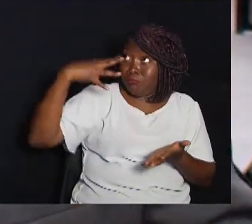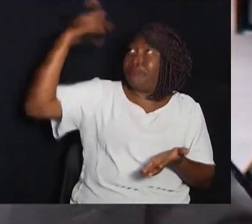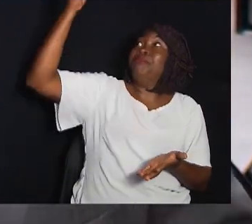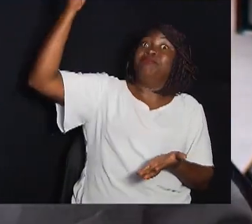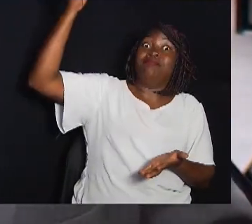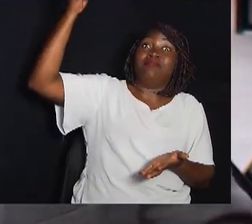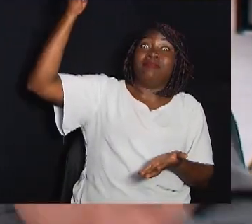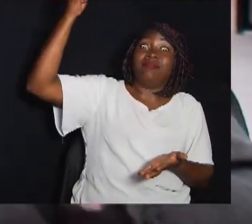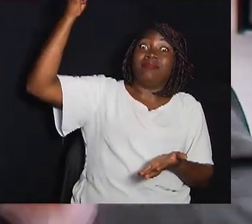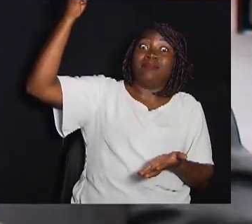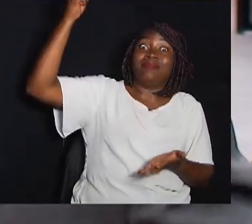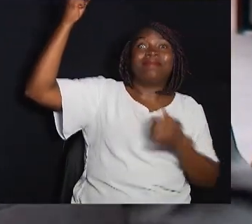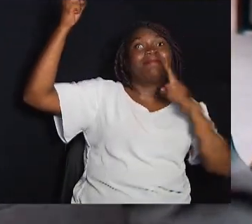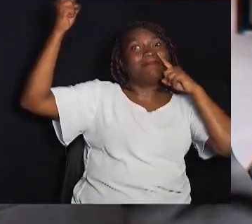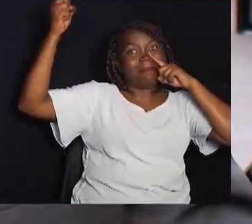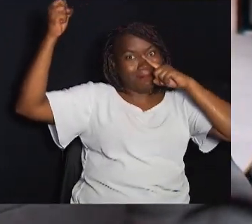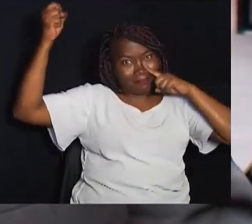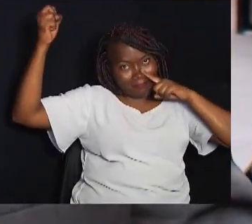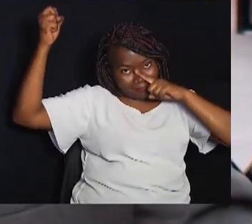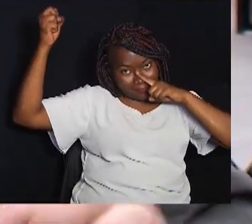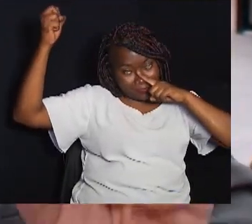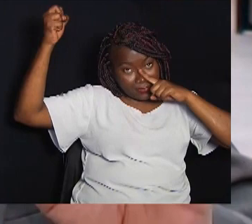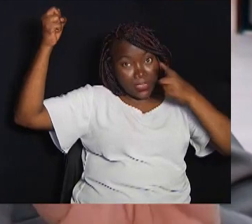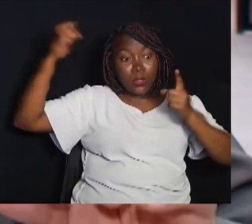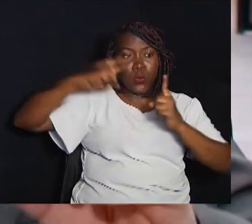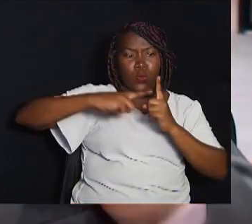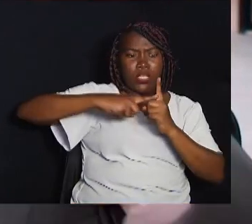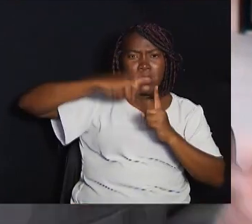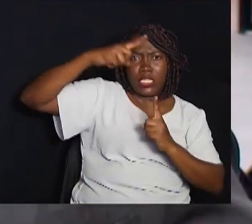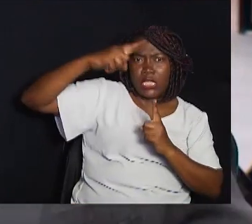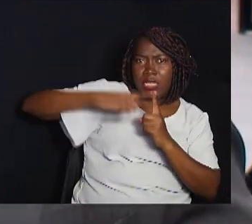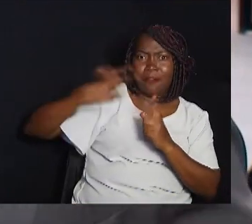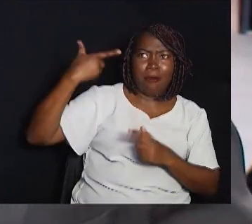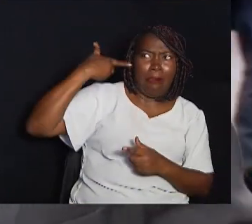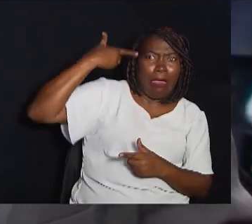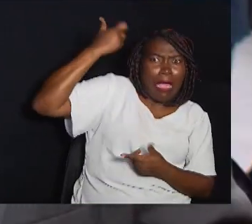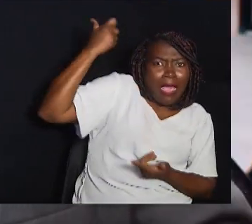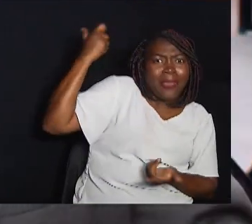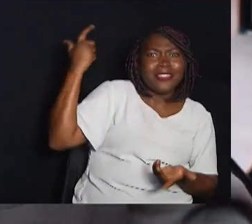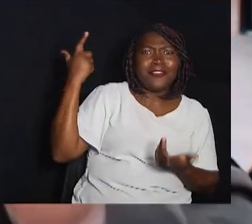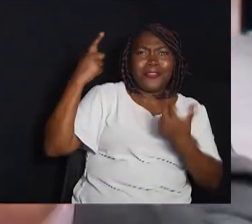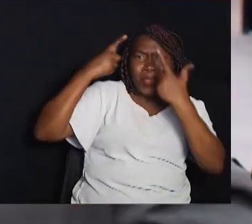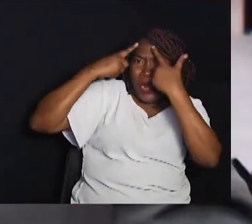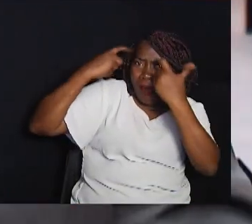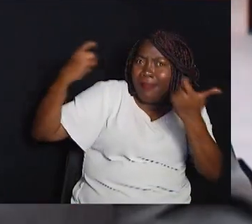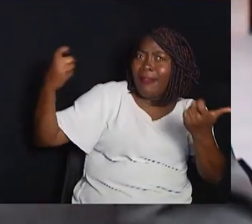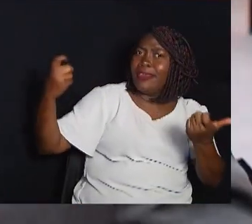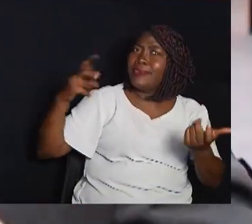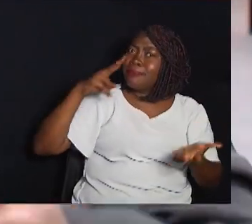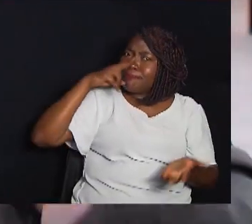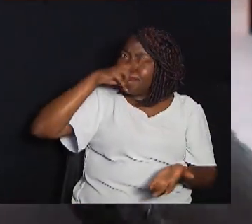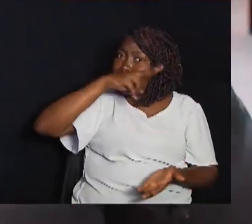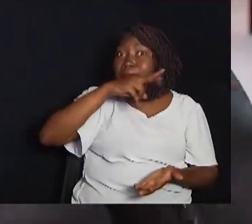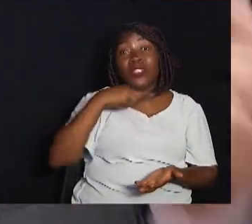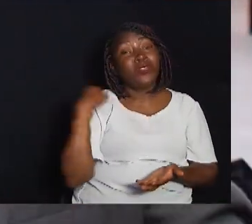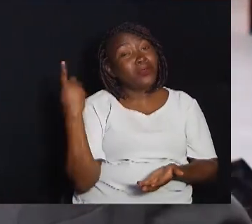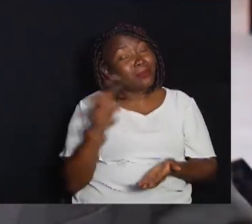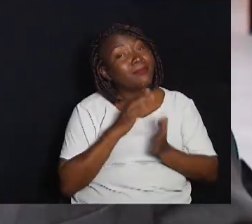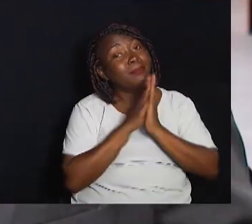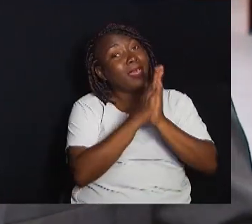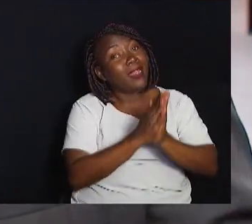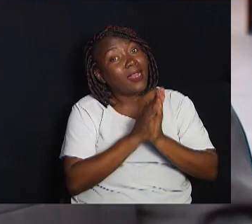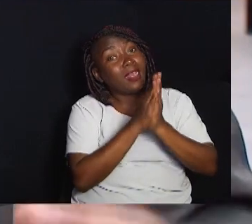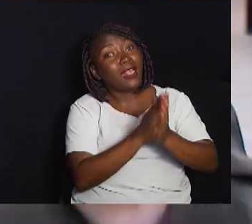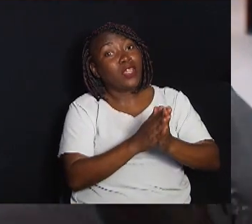correm risco O nível de assalto é muito alto, o nível de violência é muito alto E nós estamos apelando à